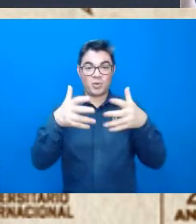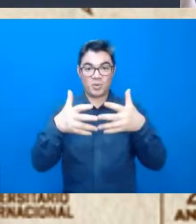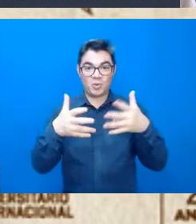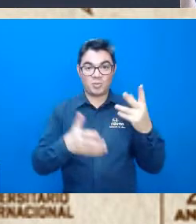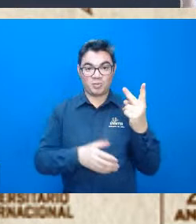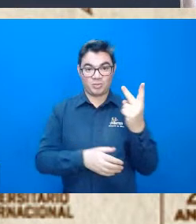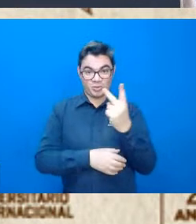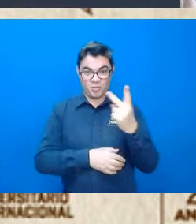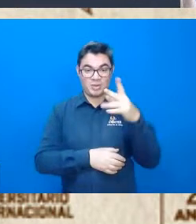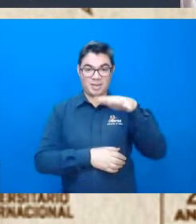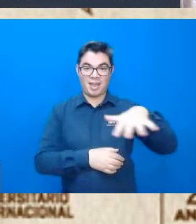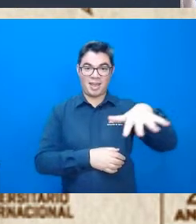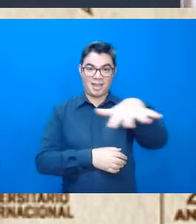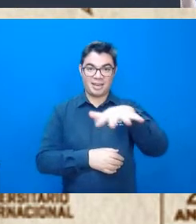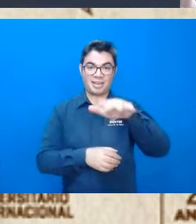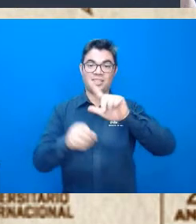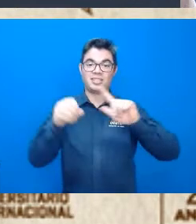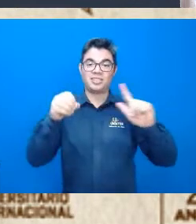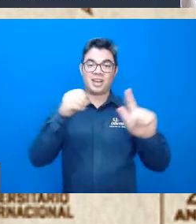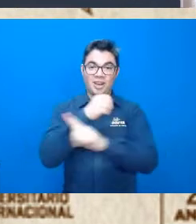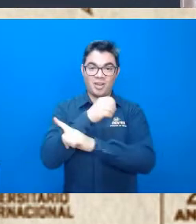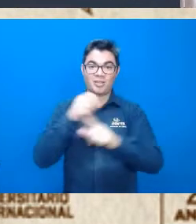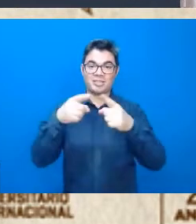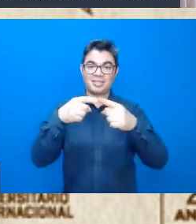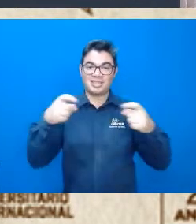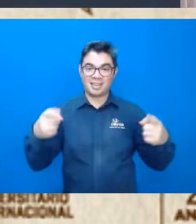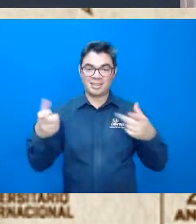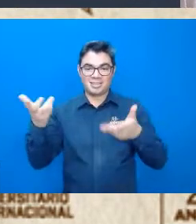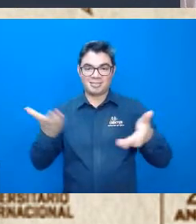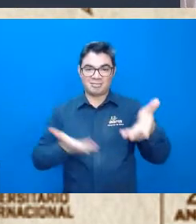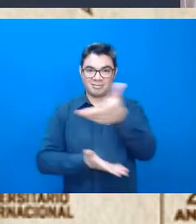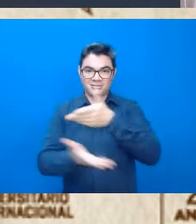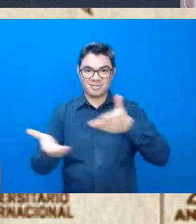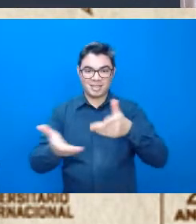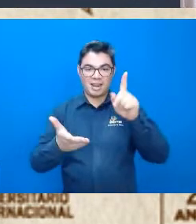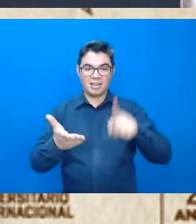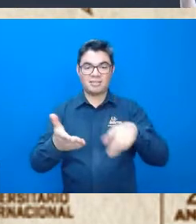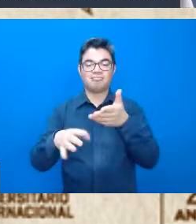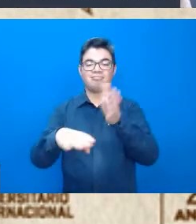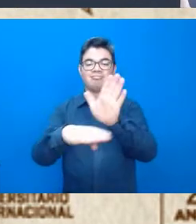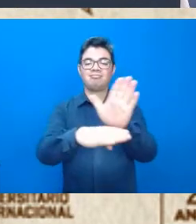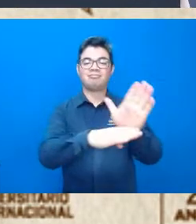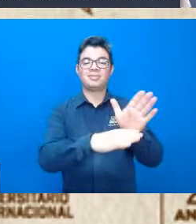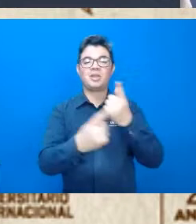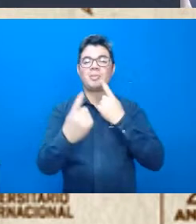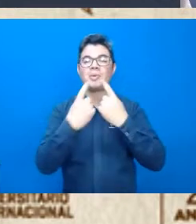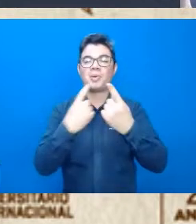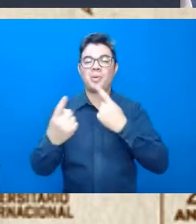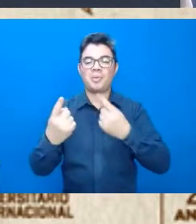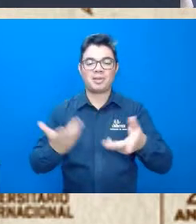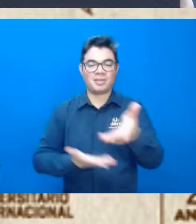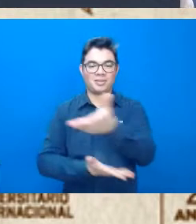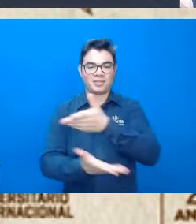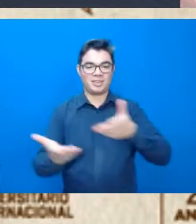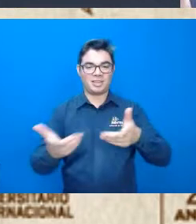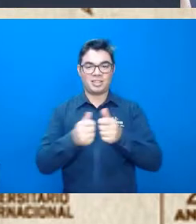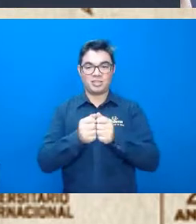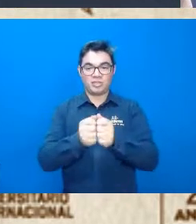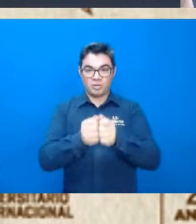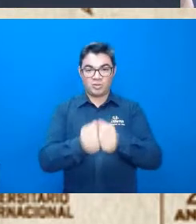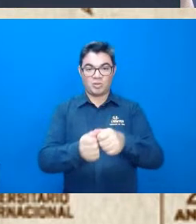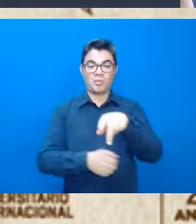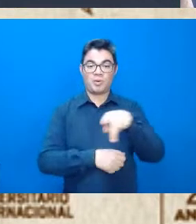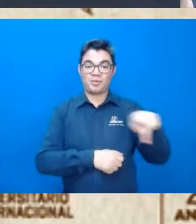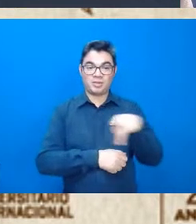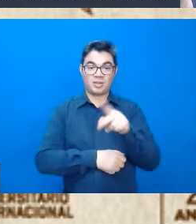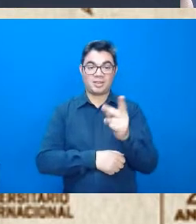geossciências, e que farão aí a mediação com os nossos convidados. Então, professoras, sejam